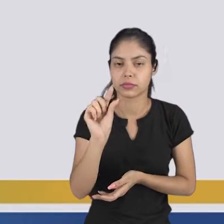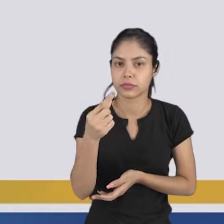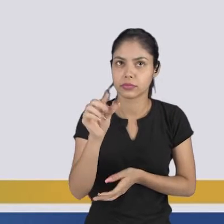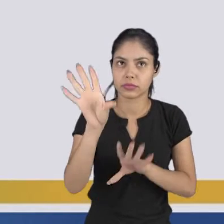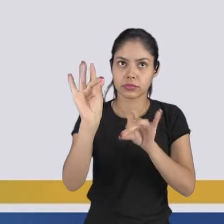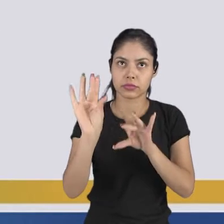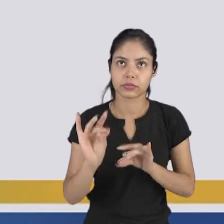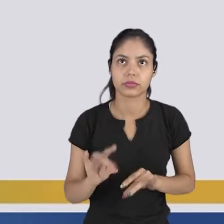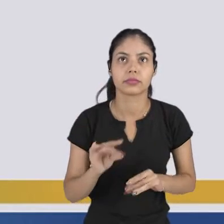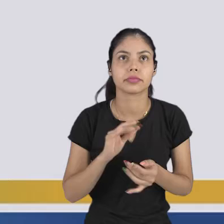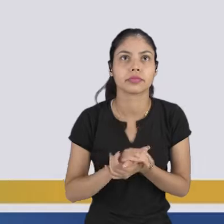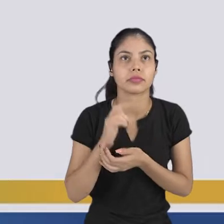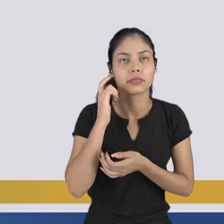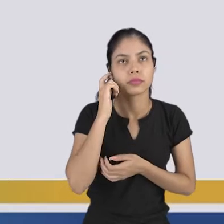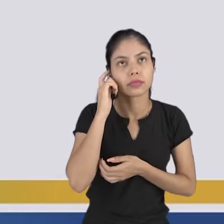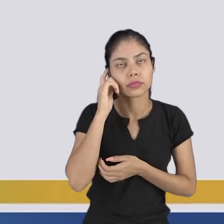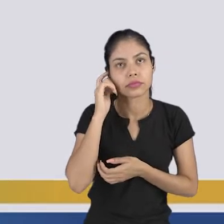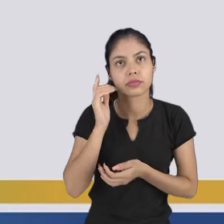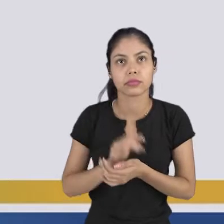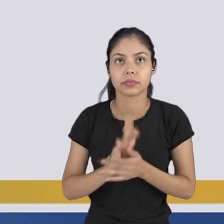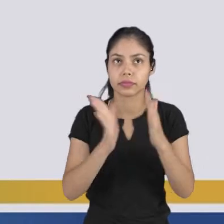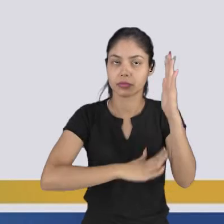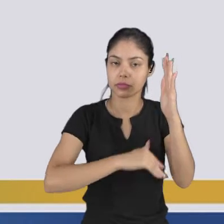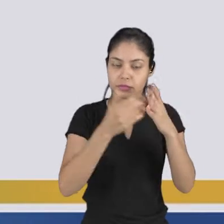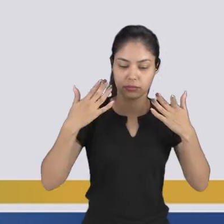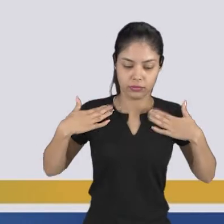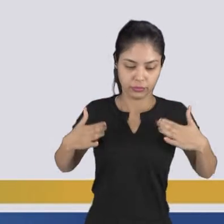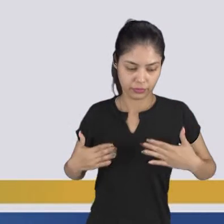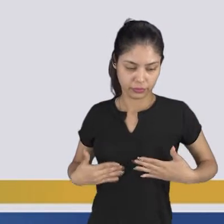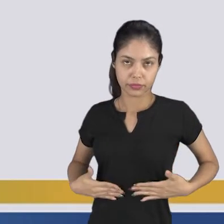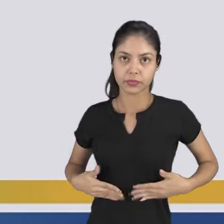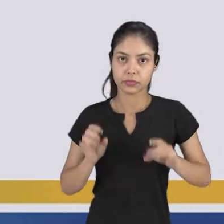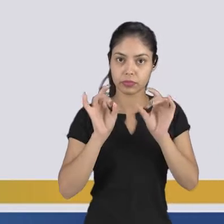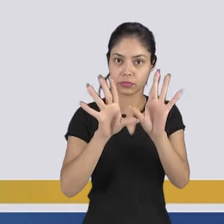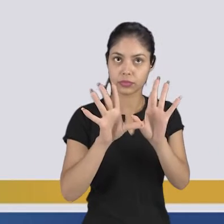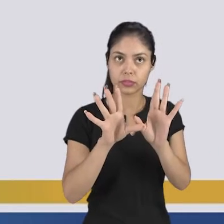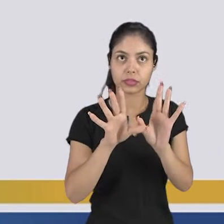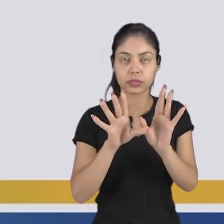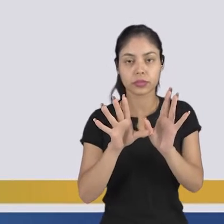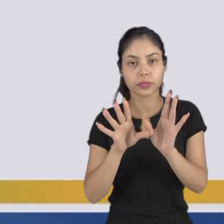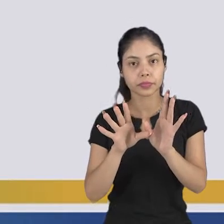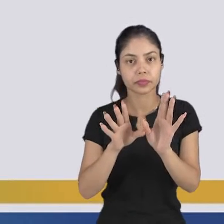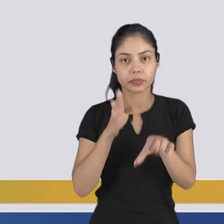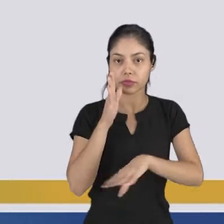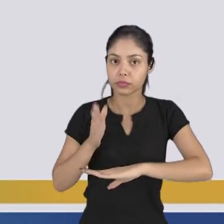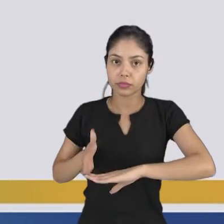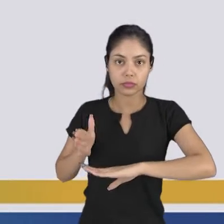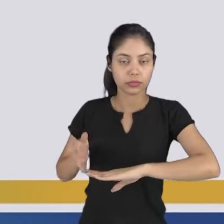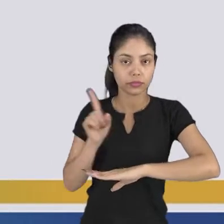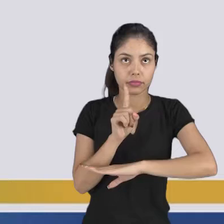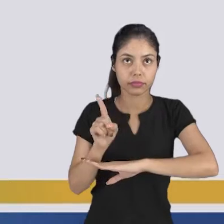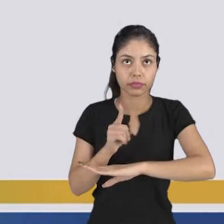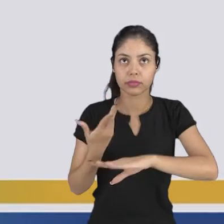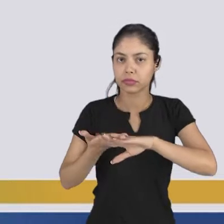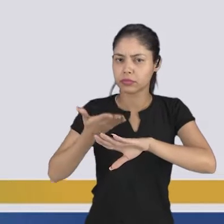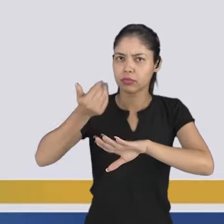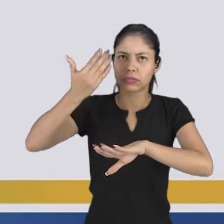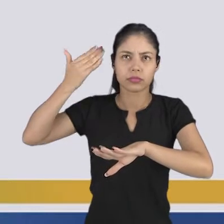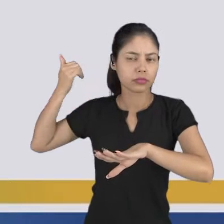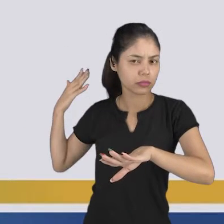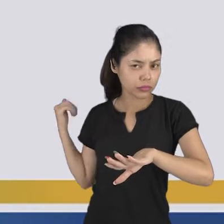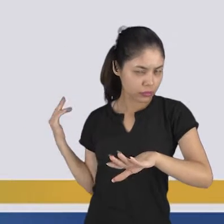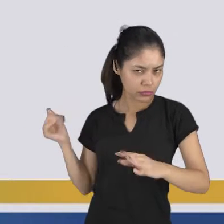de cada uma delas. A pintura corporal, ela não é só moderna não, gente. Há muitos anos,